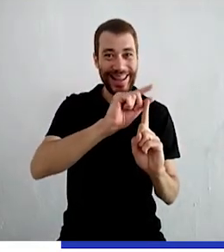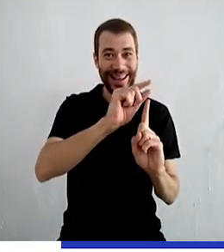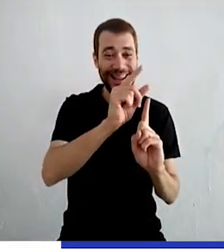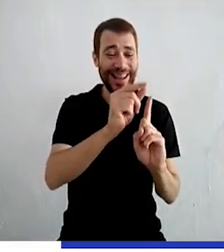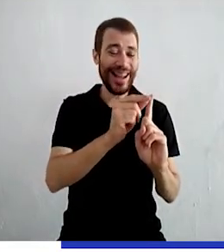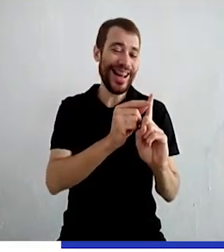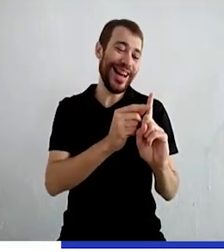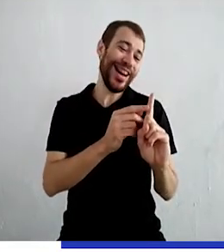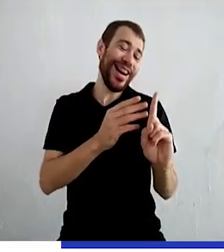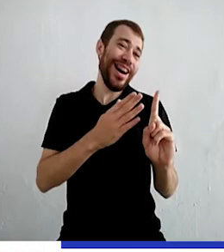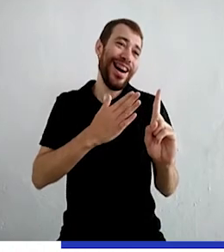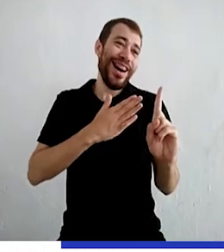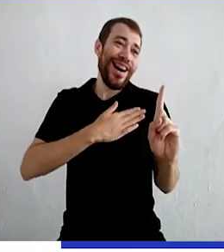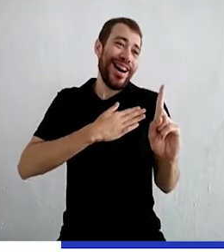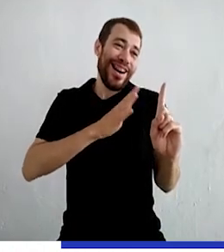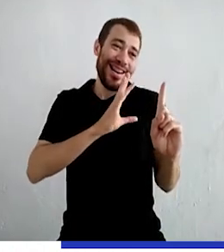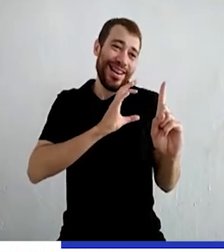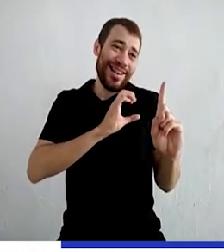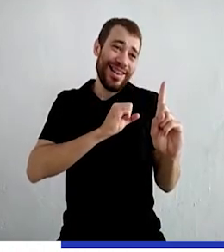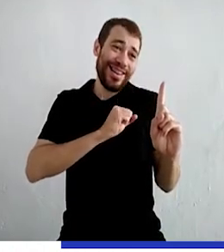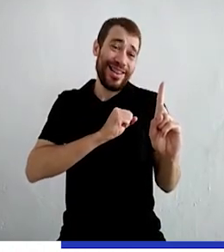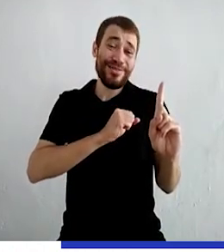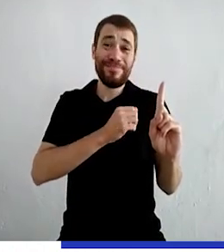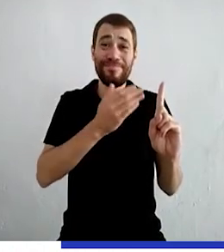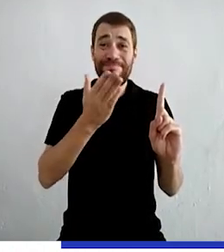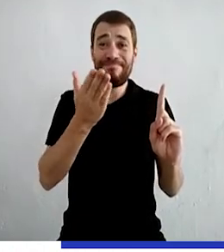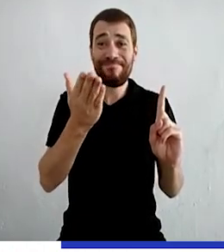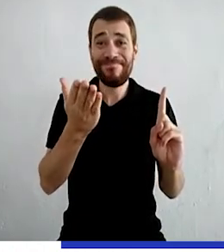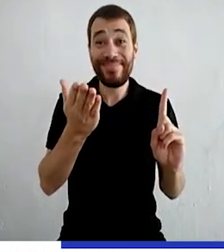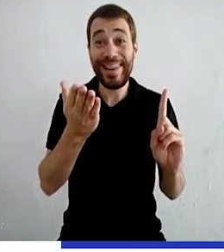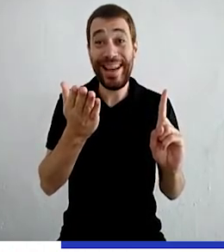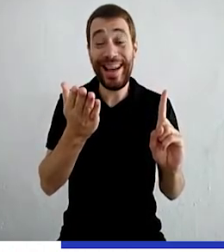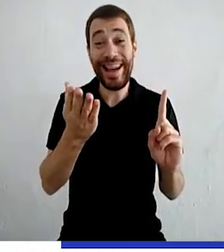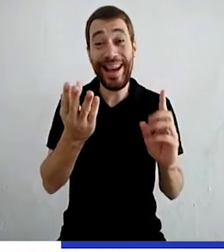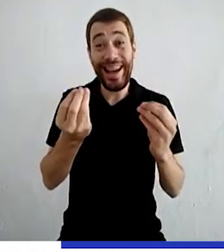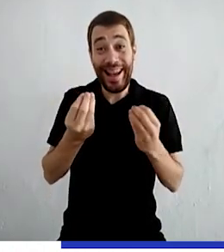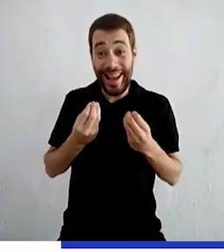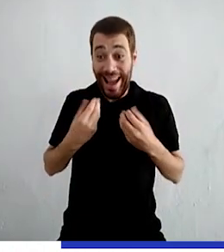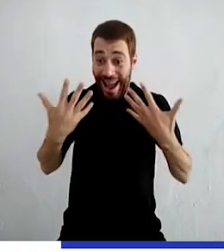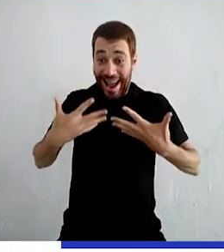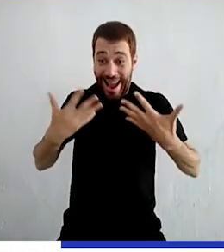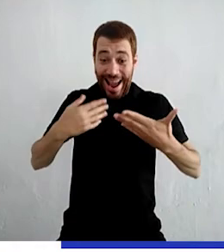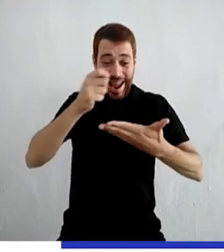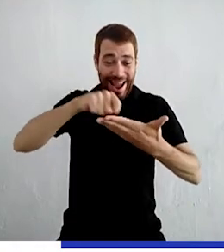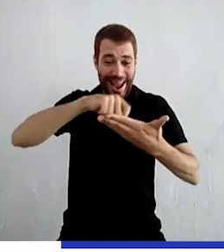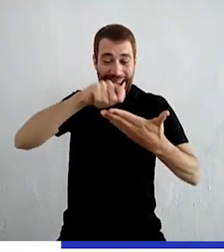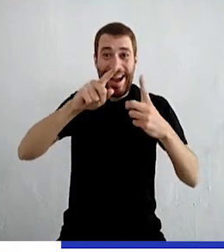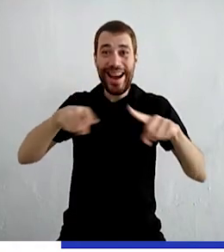Alecrim do meu coração, por causa de ti fiz essa canção.